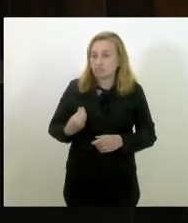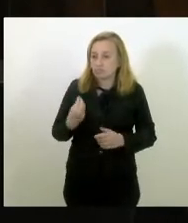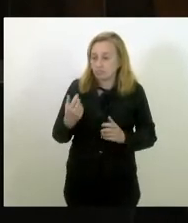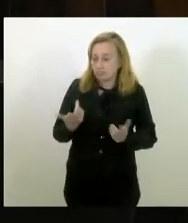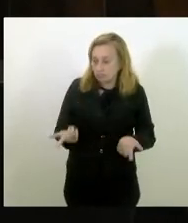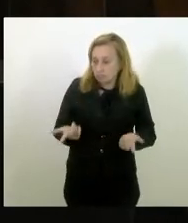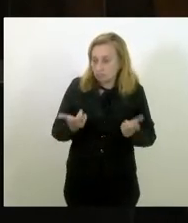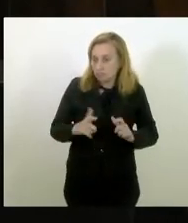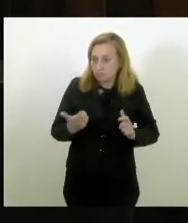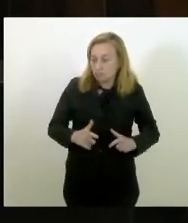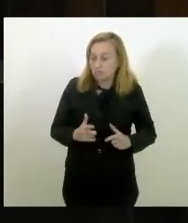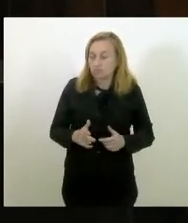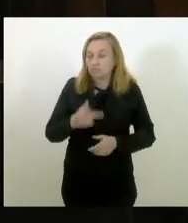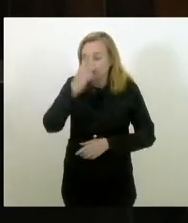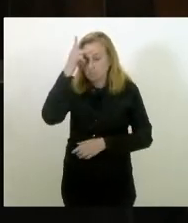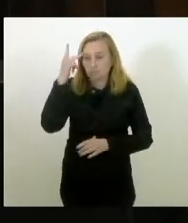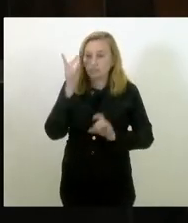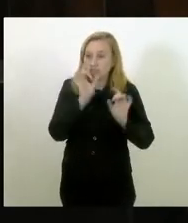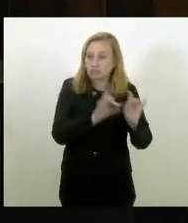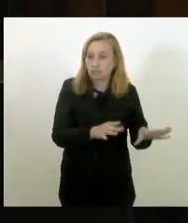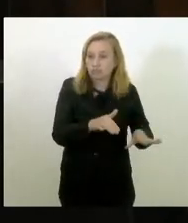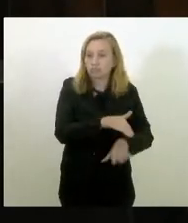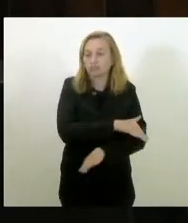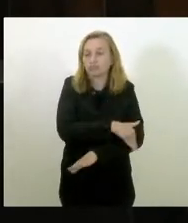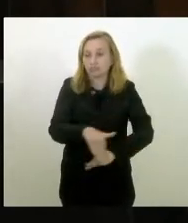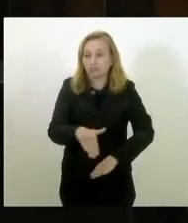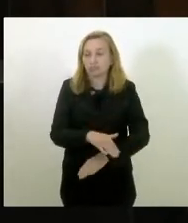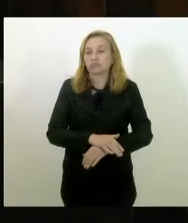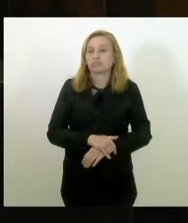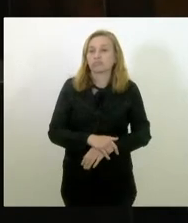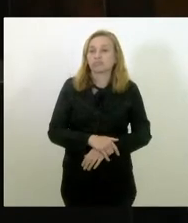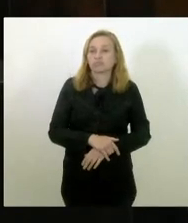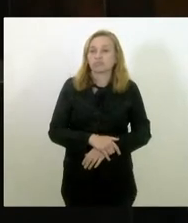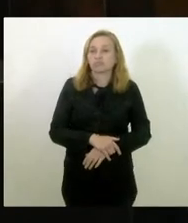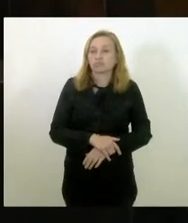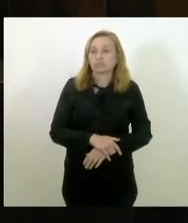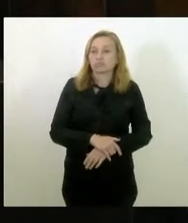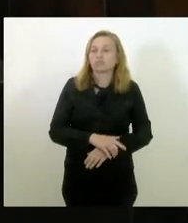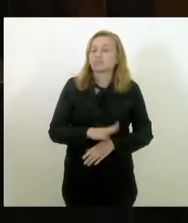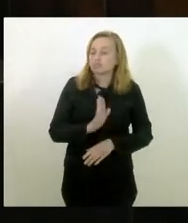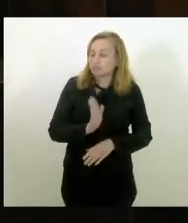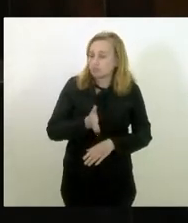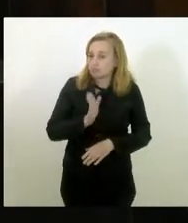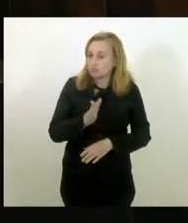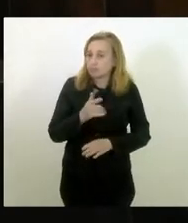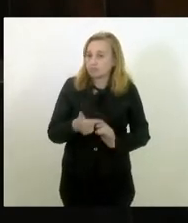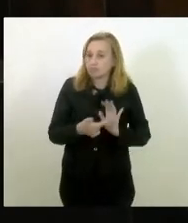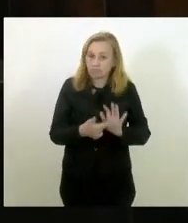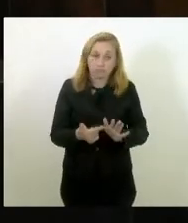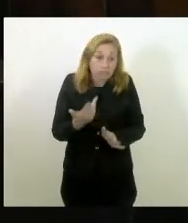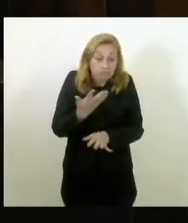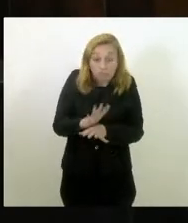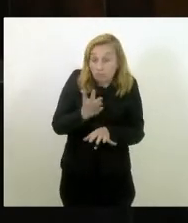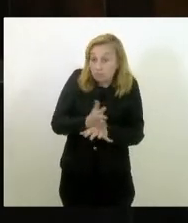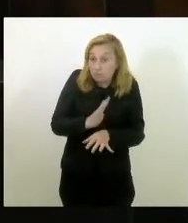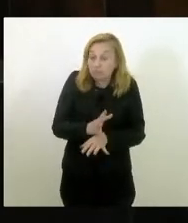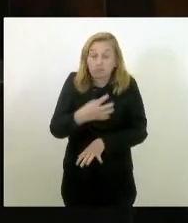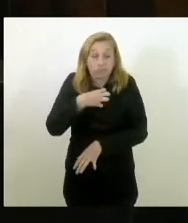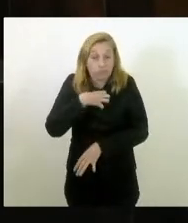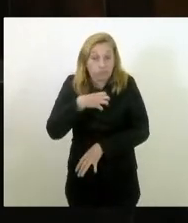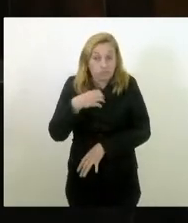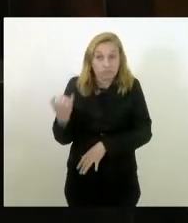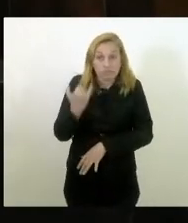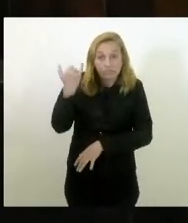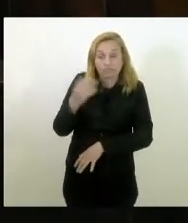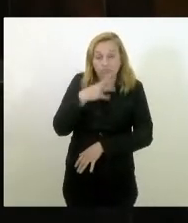sendo jogadas à própria sorte nas ruas, no cotidiano, isso já se revela à prática. E, nesse sentido, é